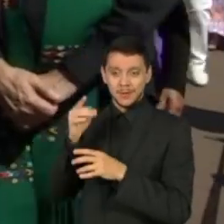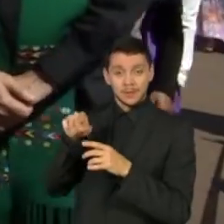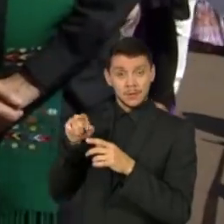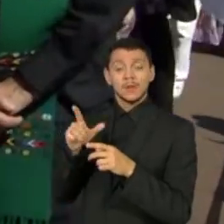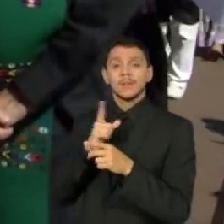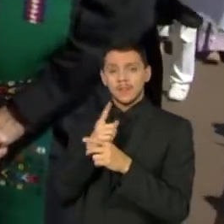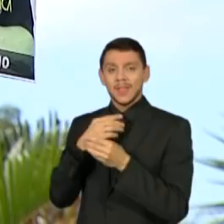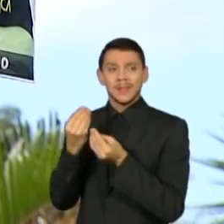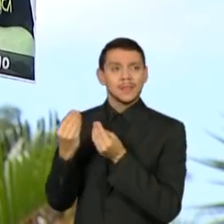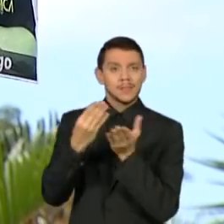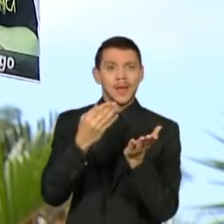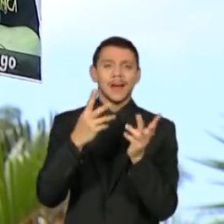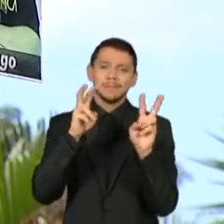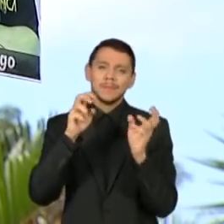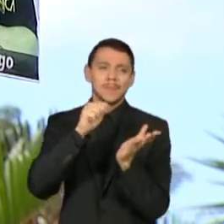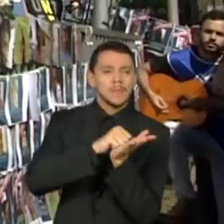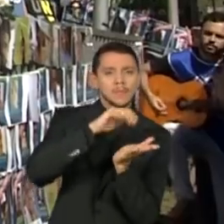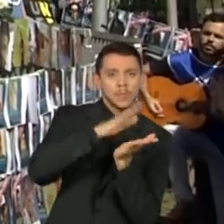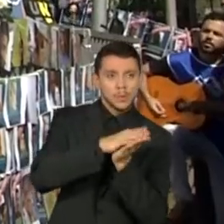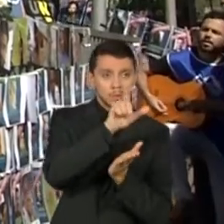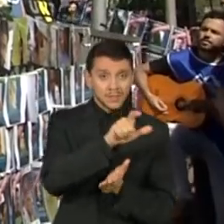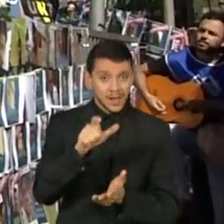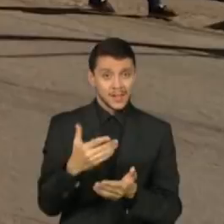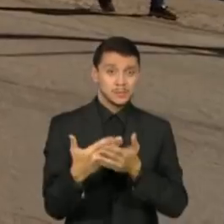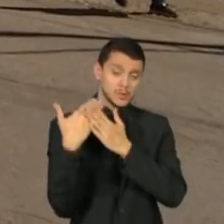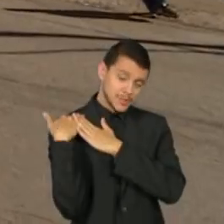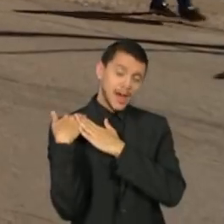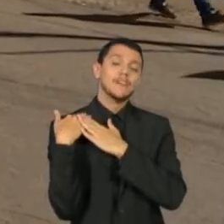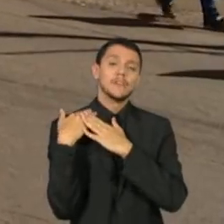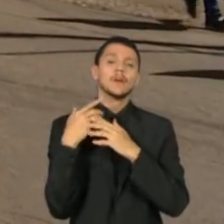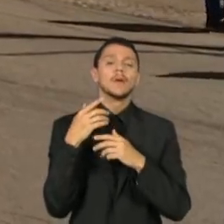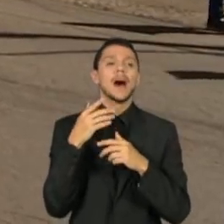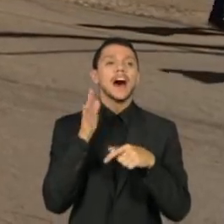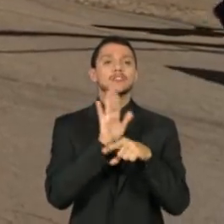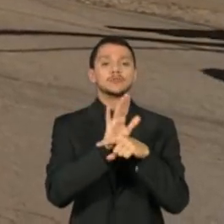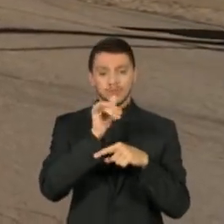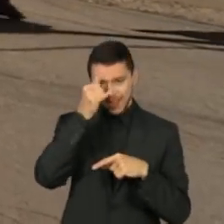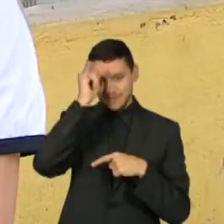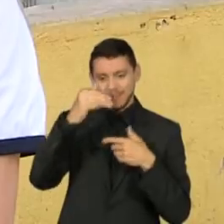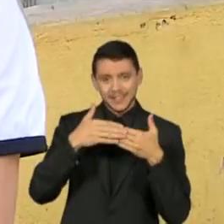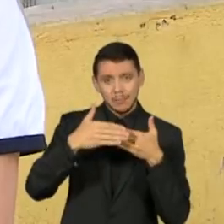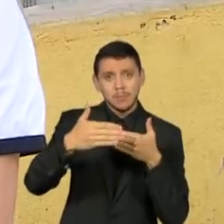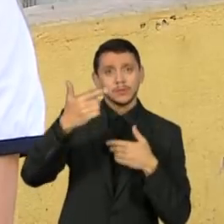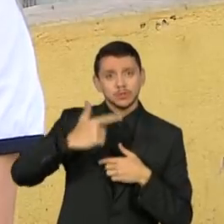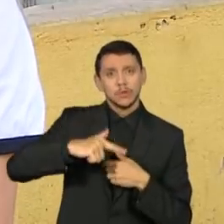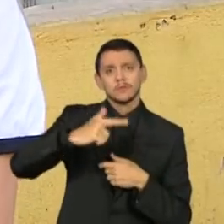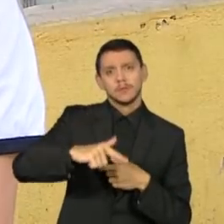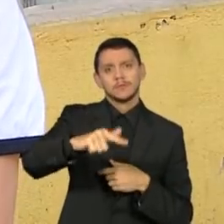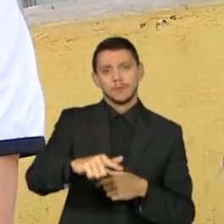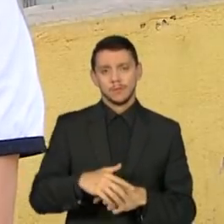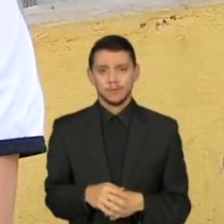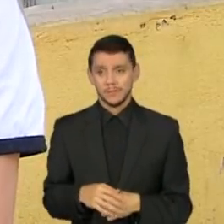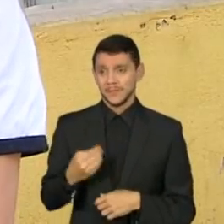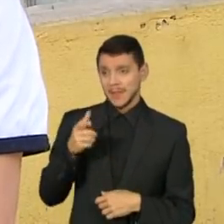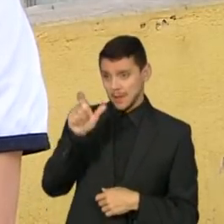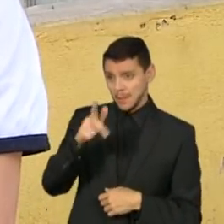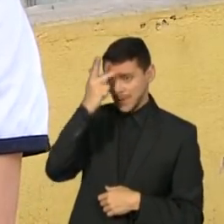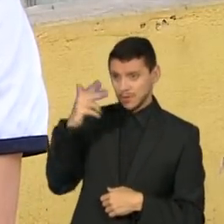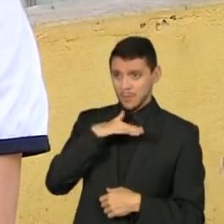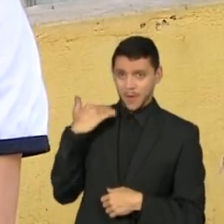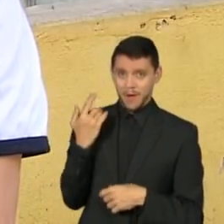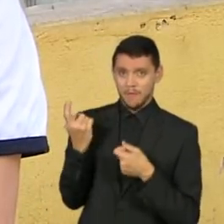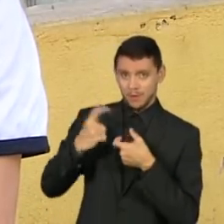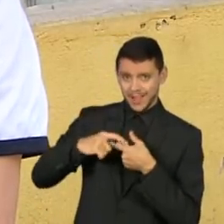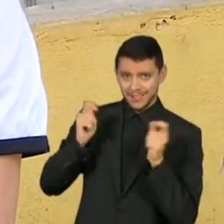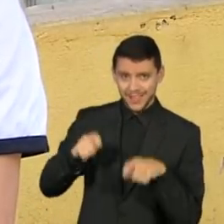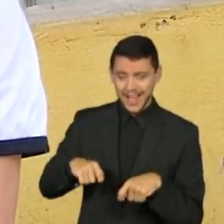é um passo para evitar novas tragédias. A vida não volta. O a gente quer é justiça e